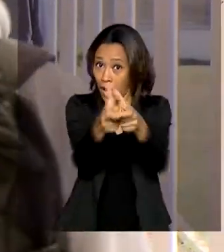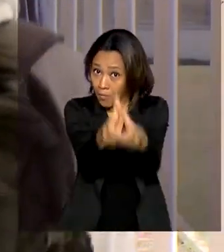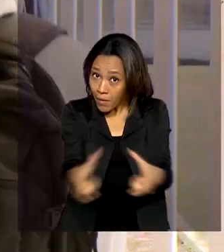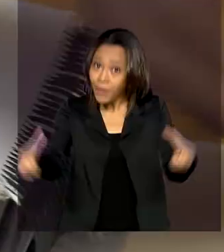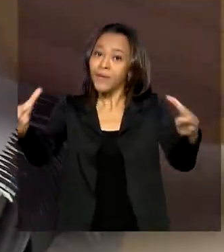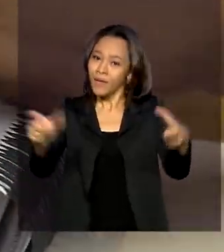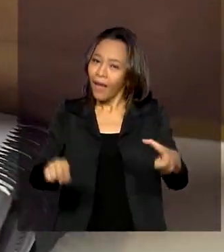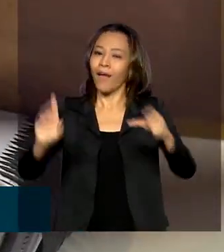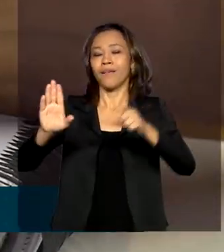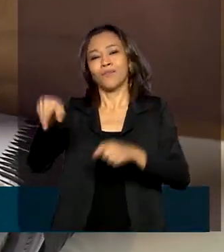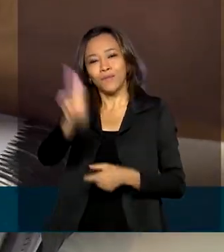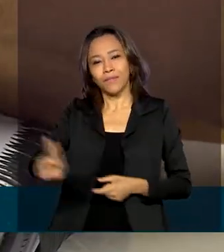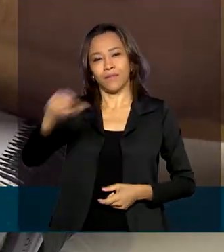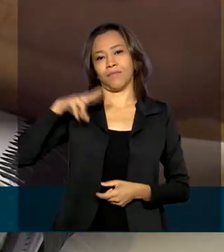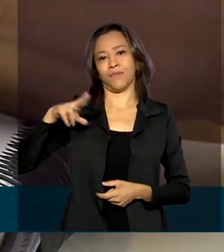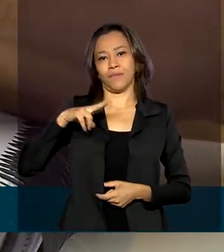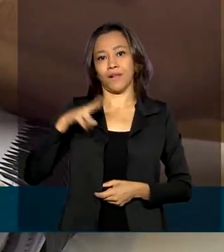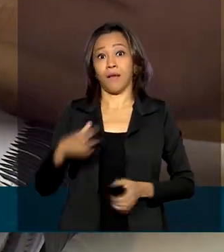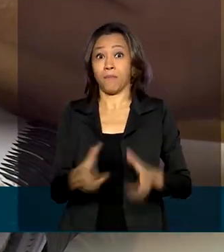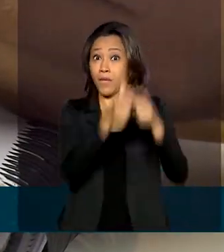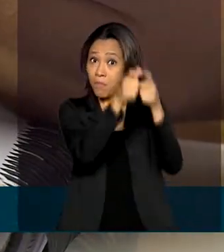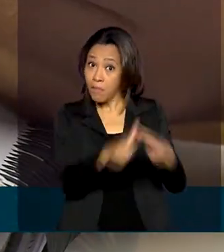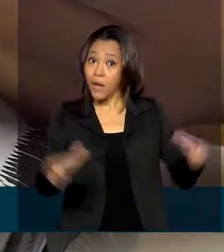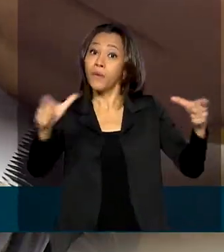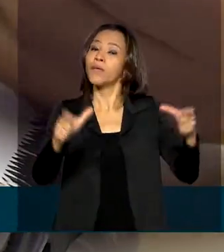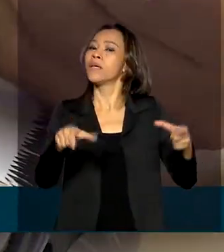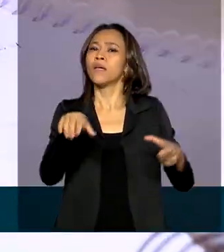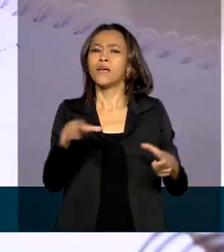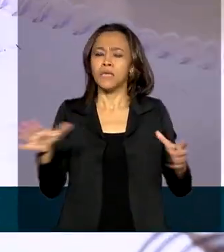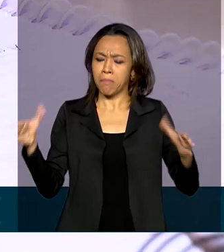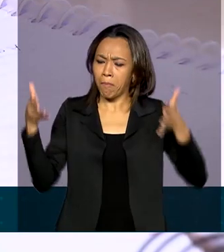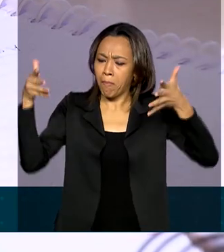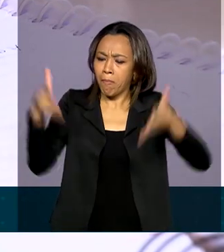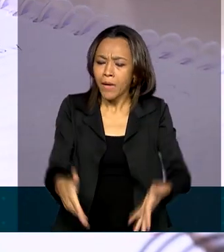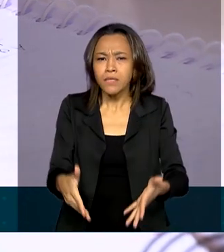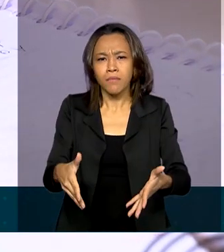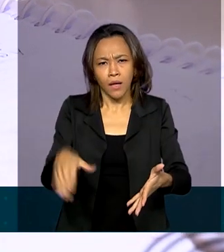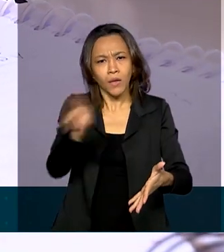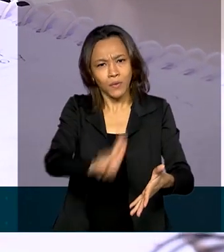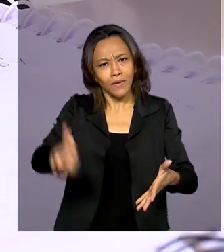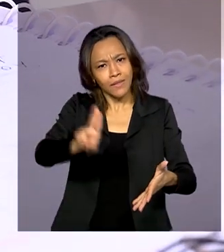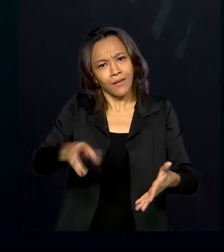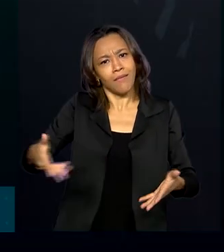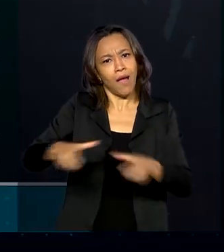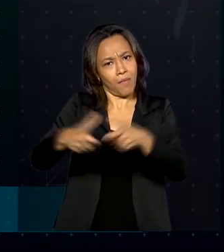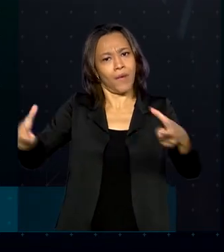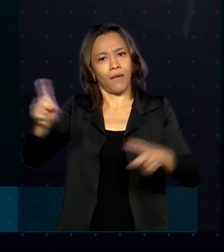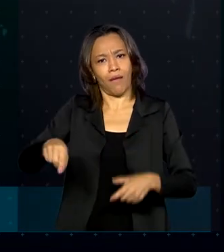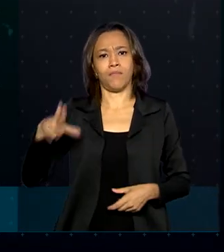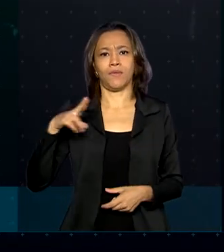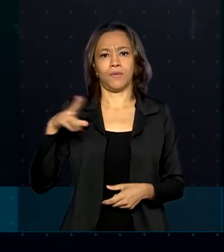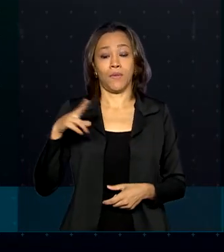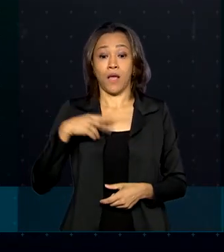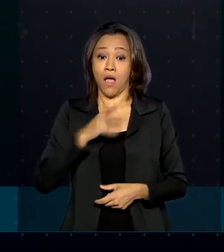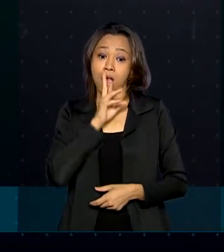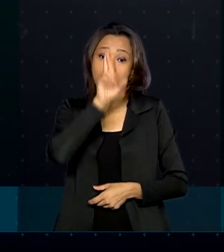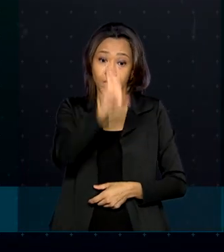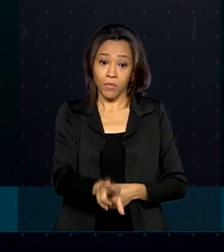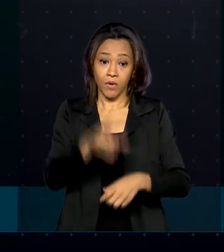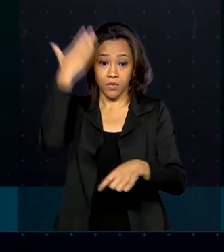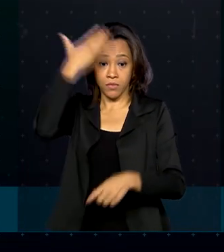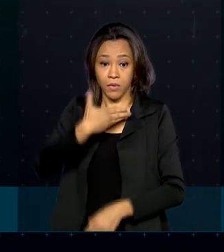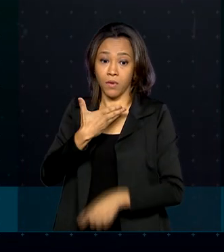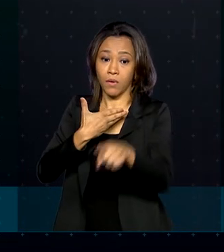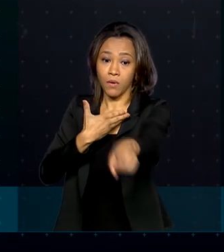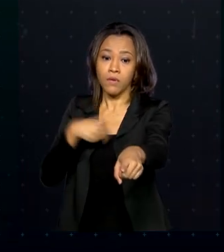privada e a maioria das instituições participantes também é particular. Os resultados revelam